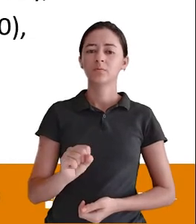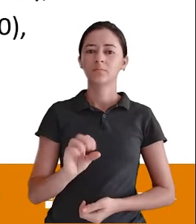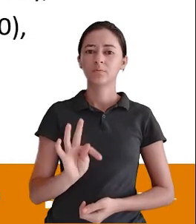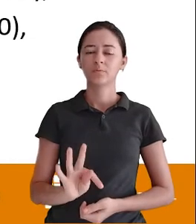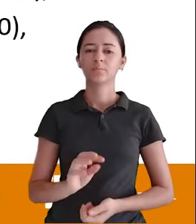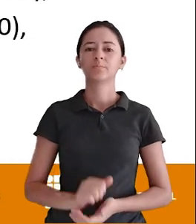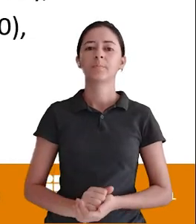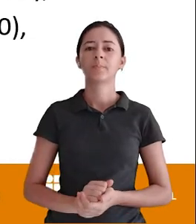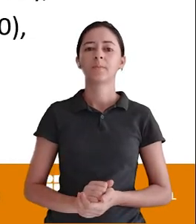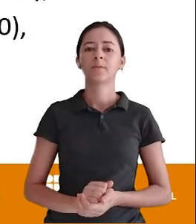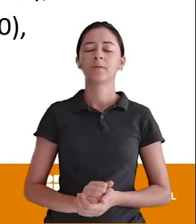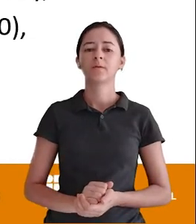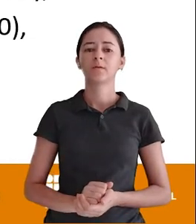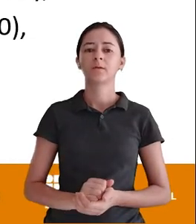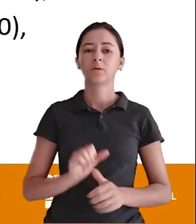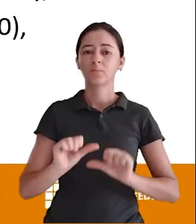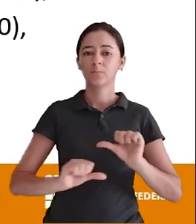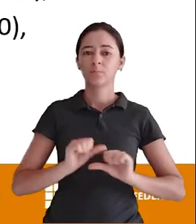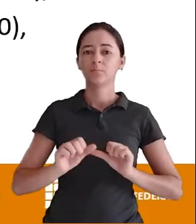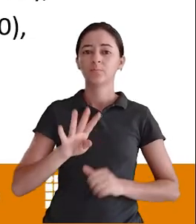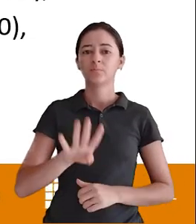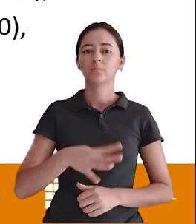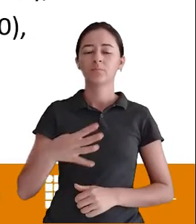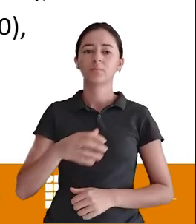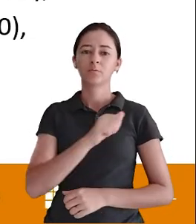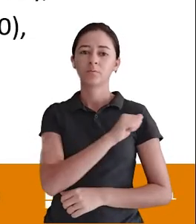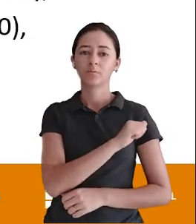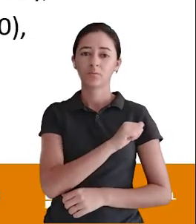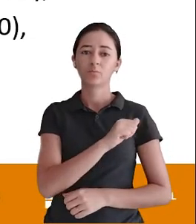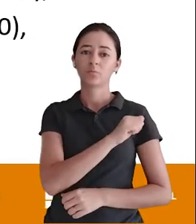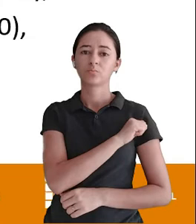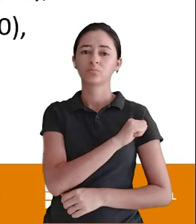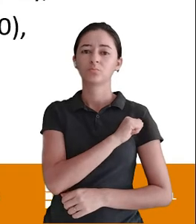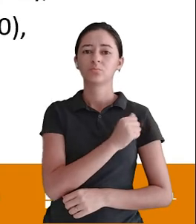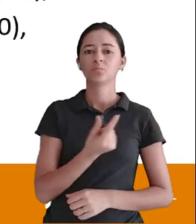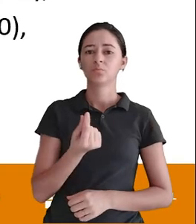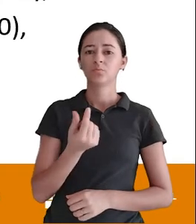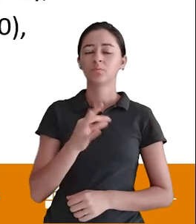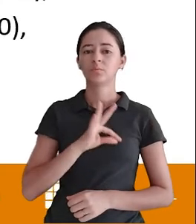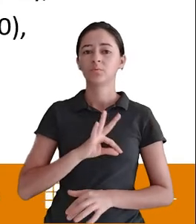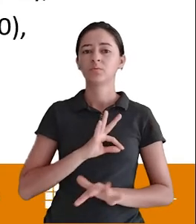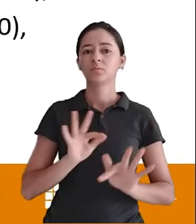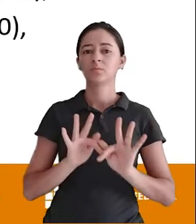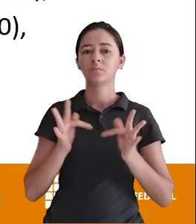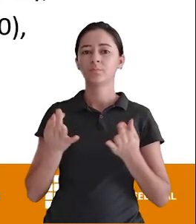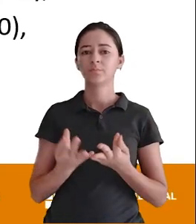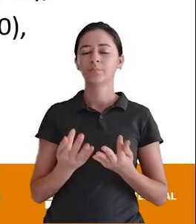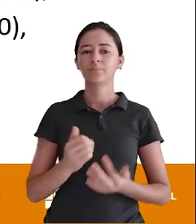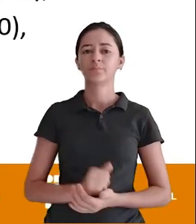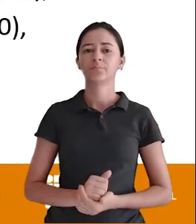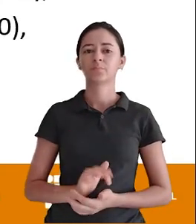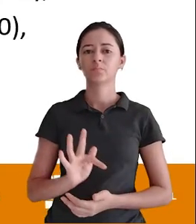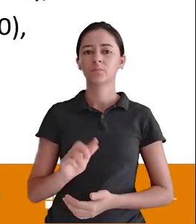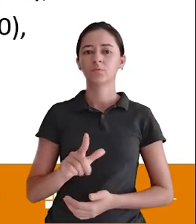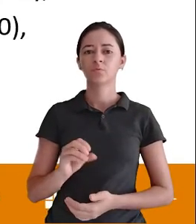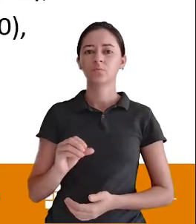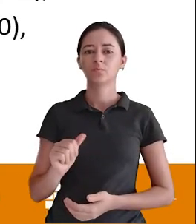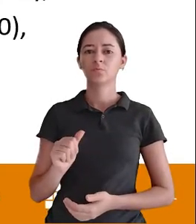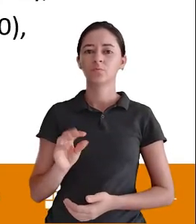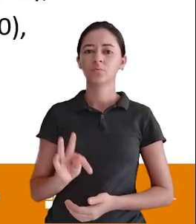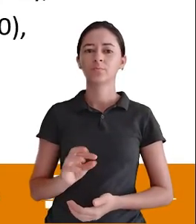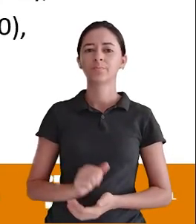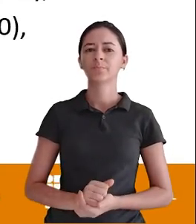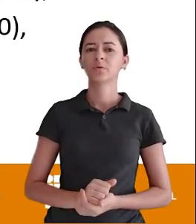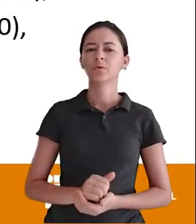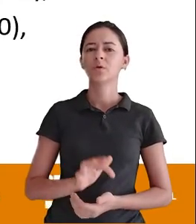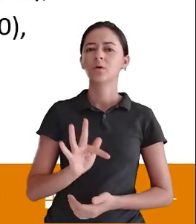Outer table Aluno ADD Renda familiar Novamente Do tipo Flirt First First É